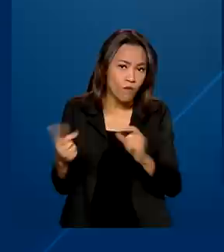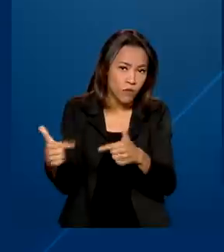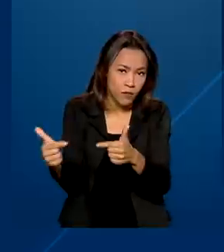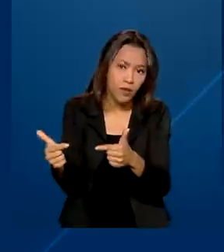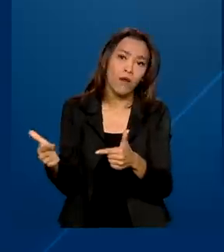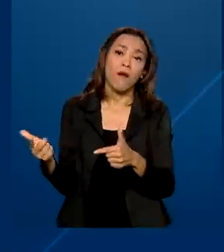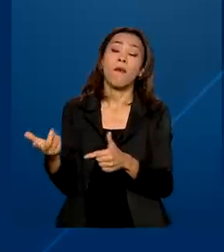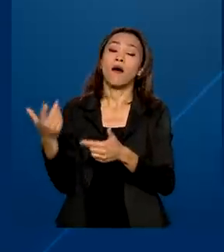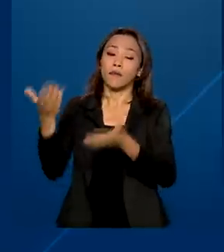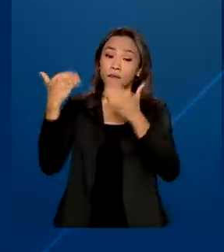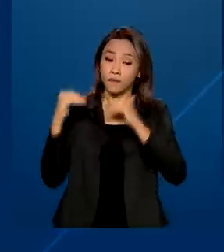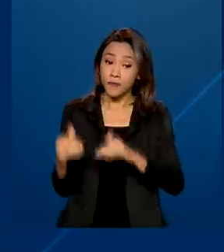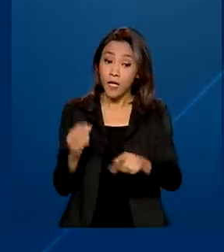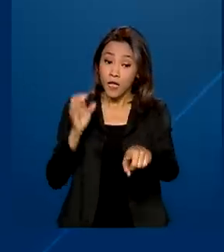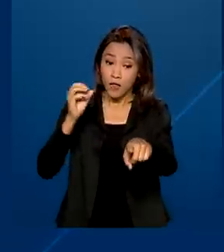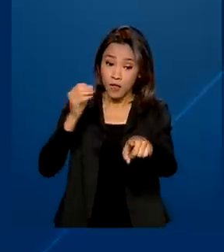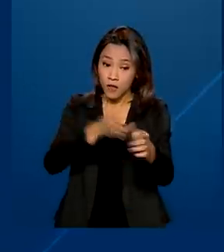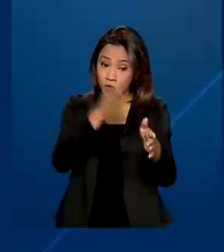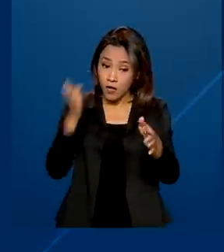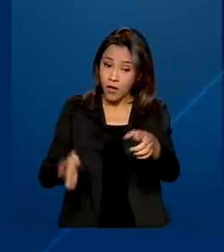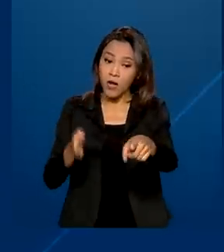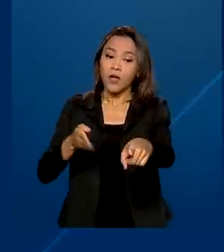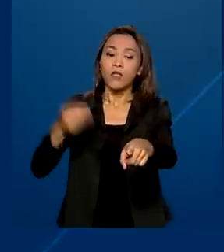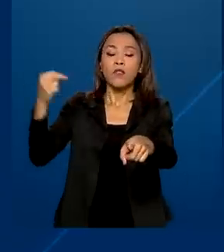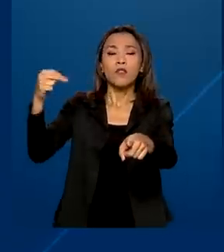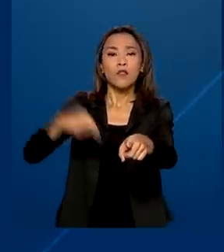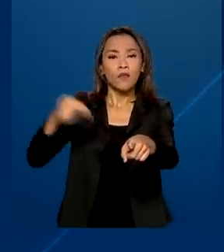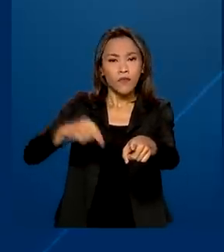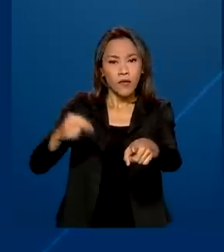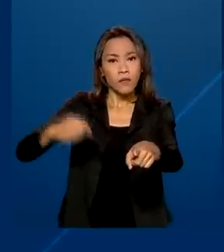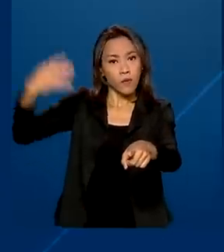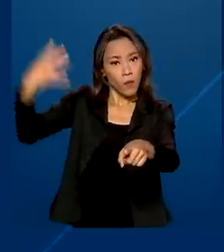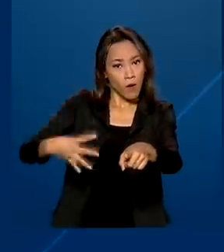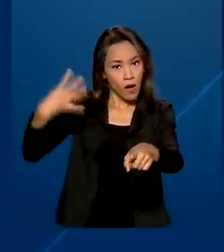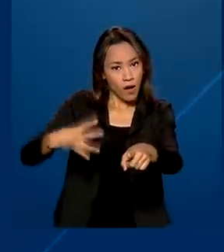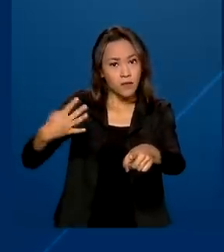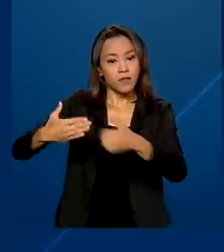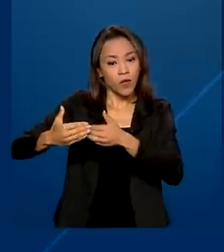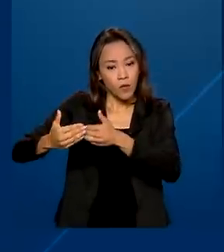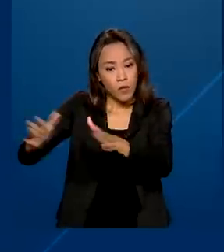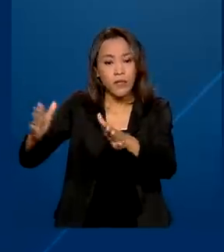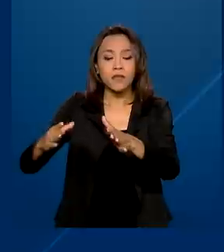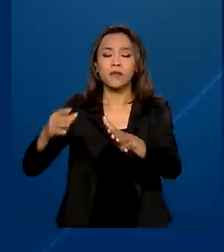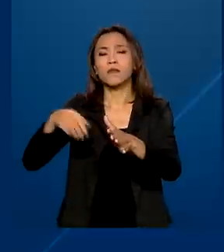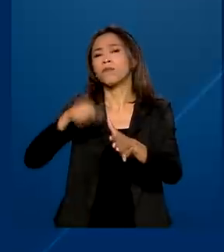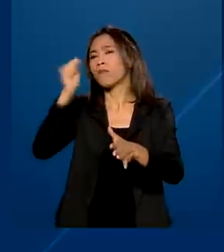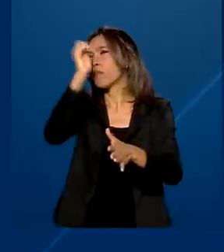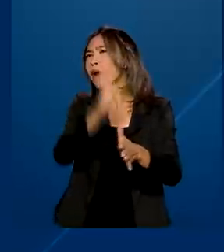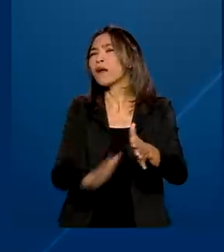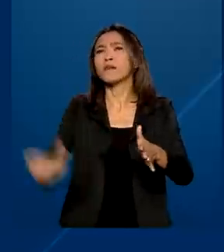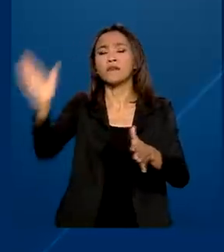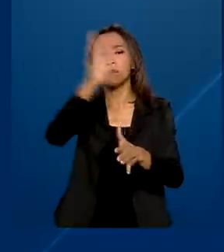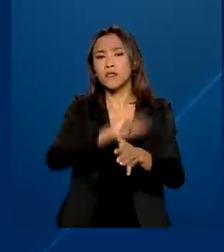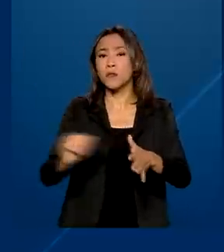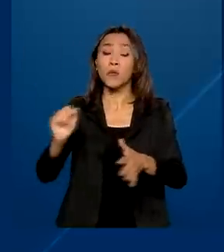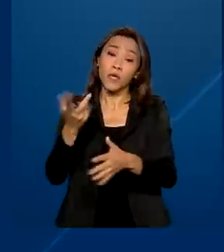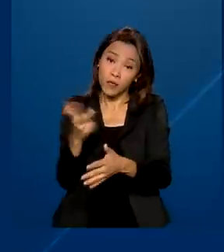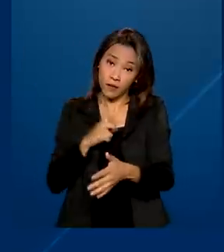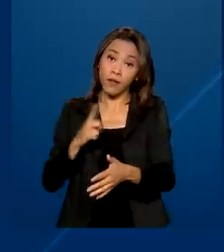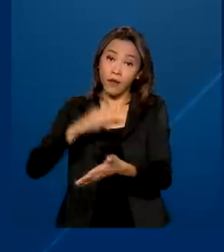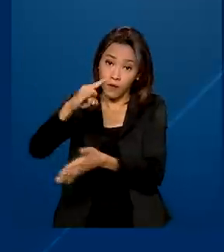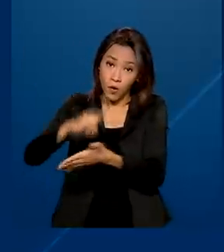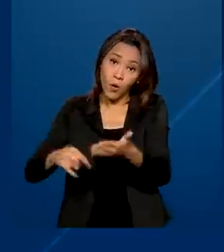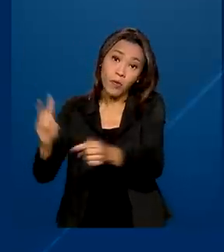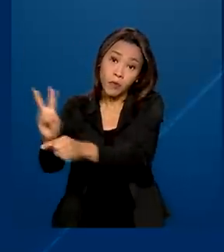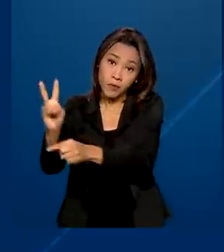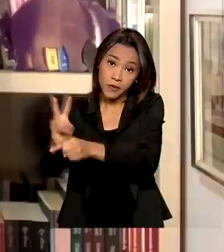partir de novembro, começa a quarta etapa, para pescadores de todo o país com documento provisório ou com a